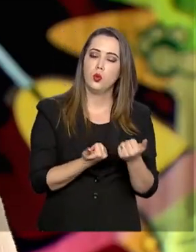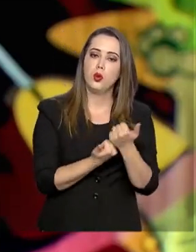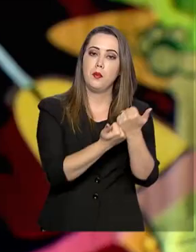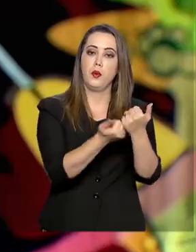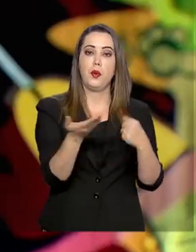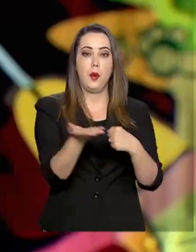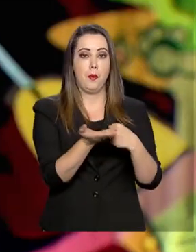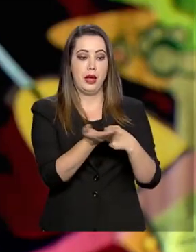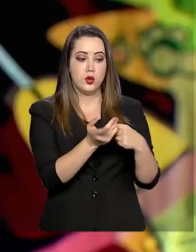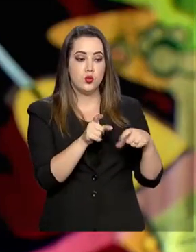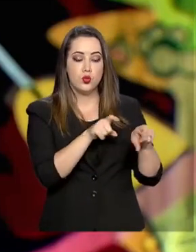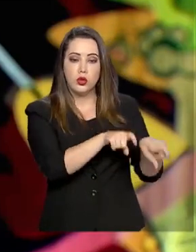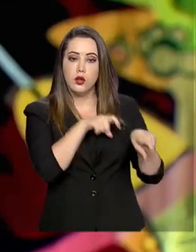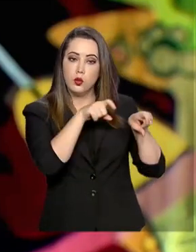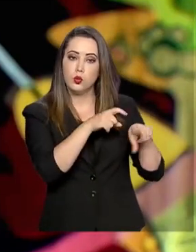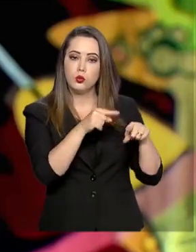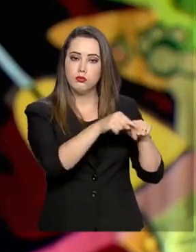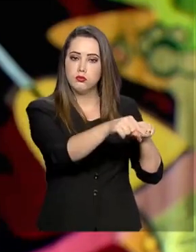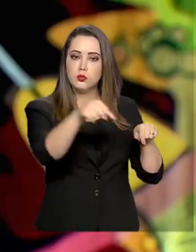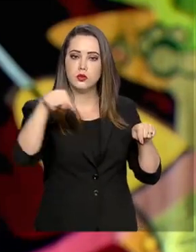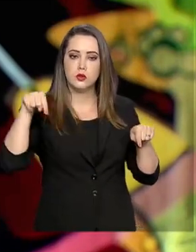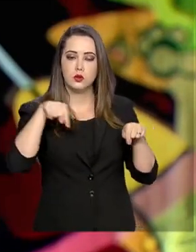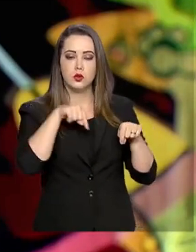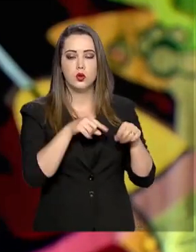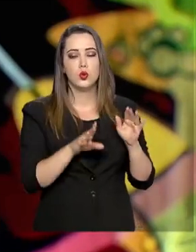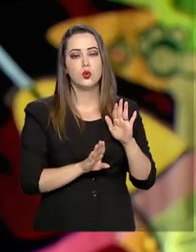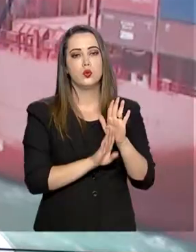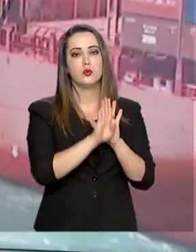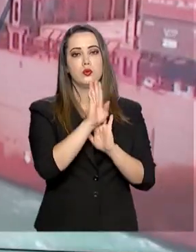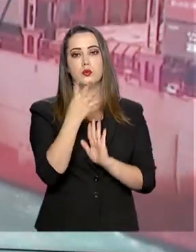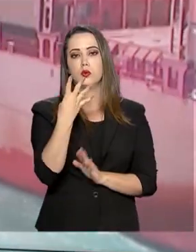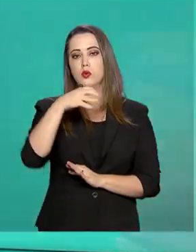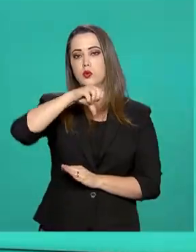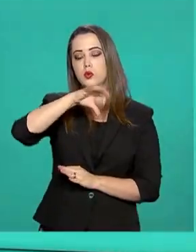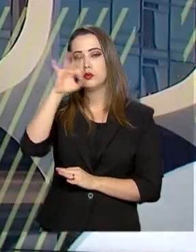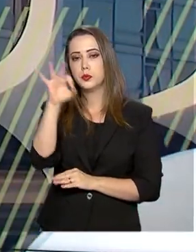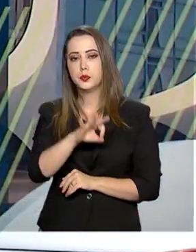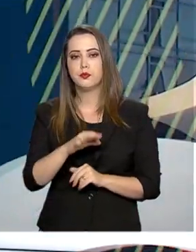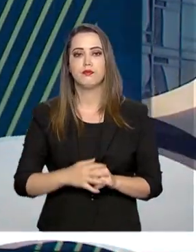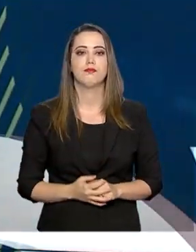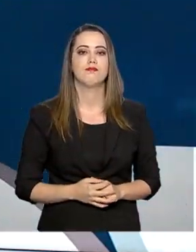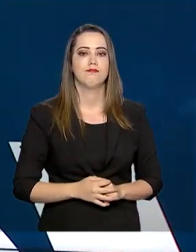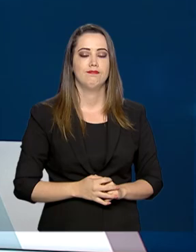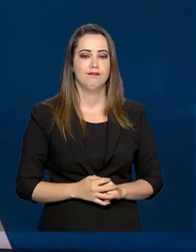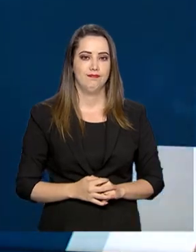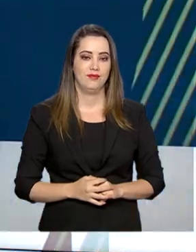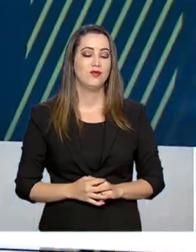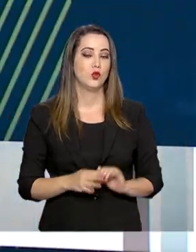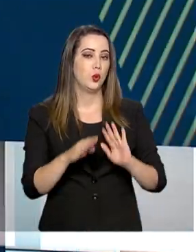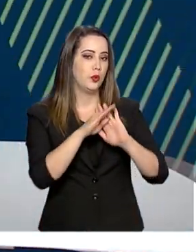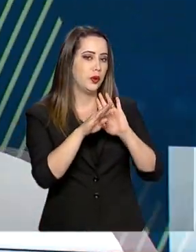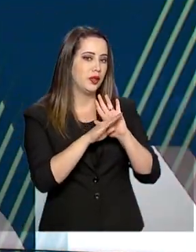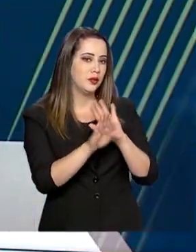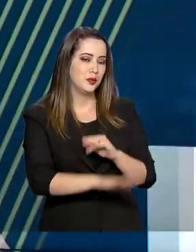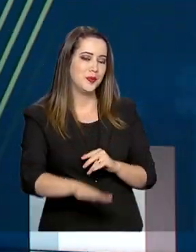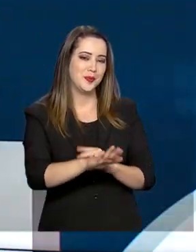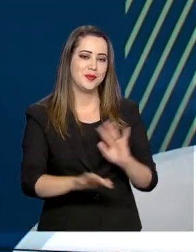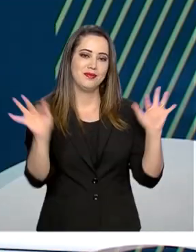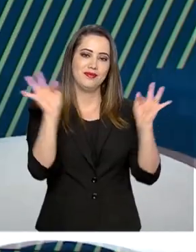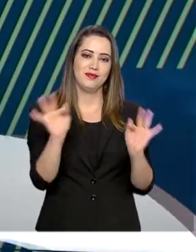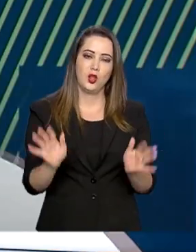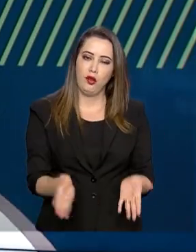teve um crescimento de 49%. O programa Criança Feliz, que valoriza o